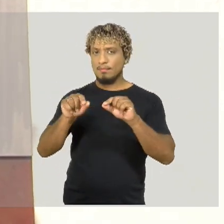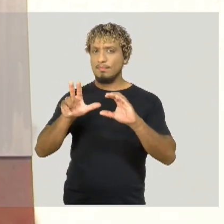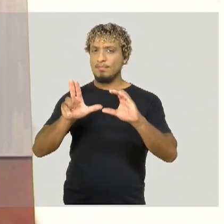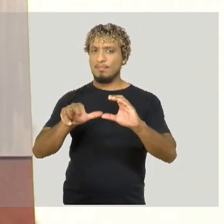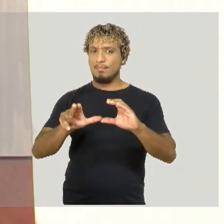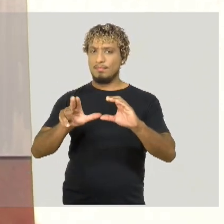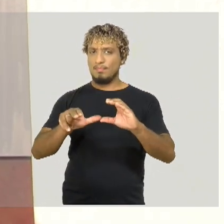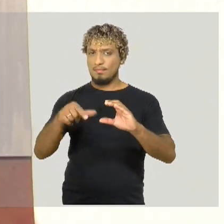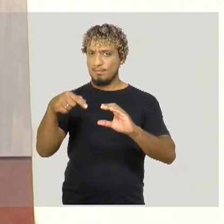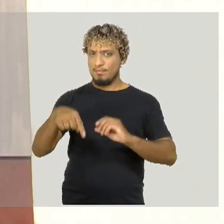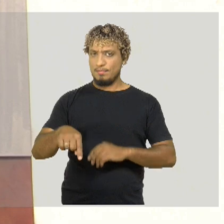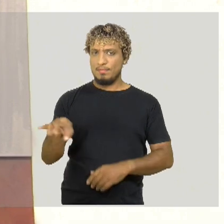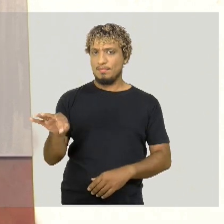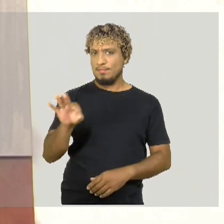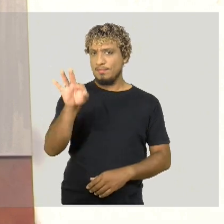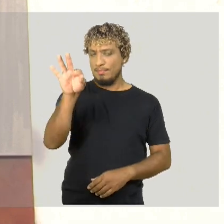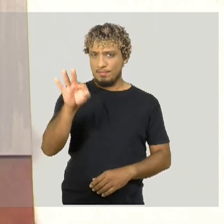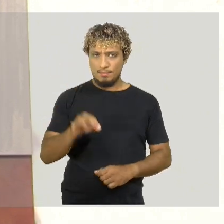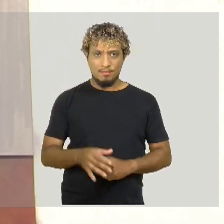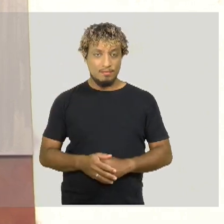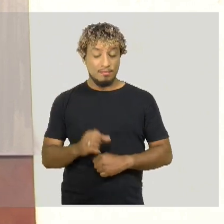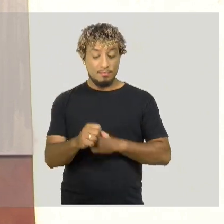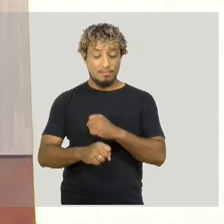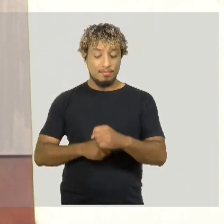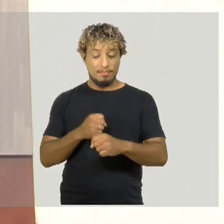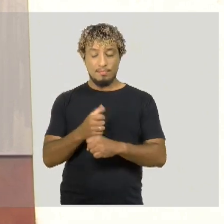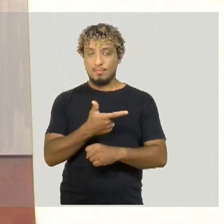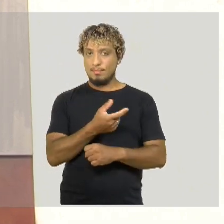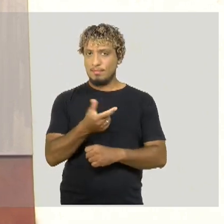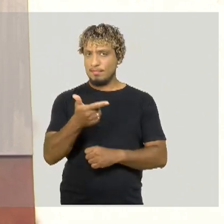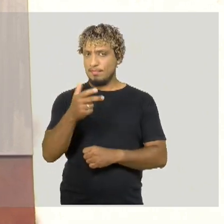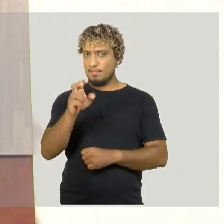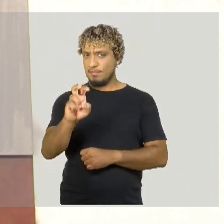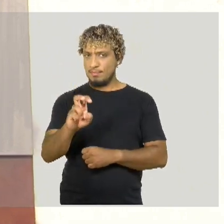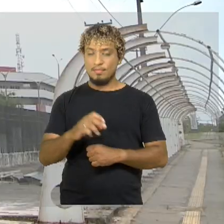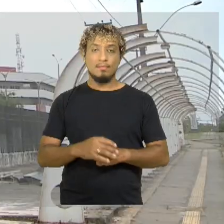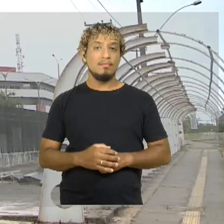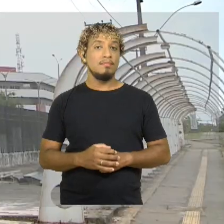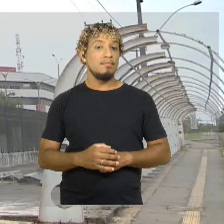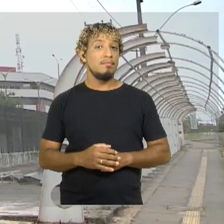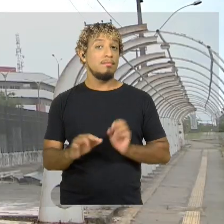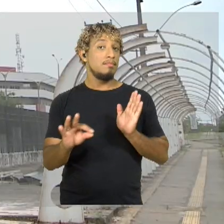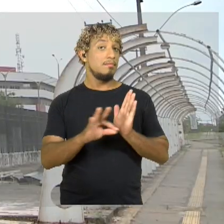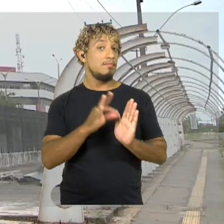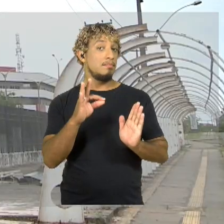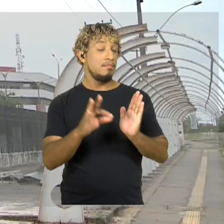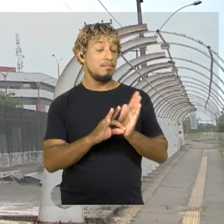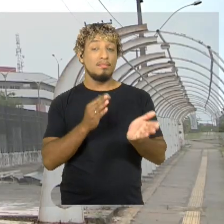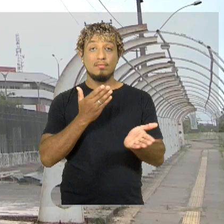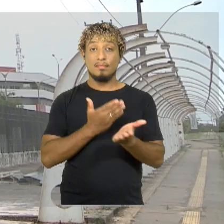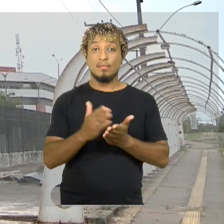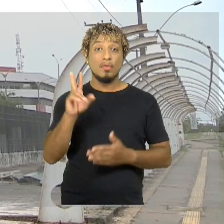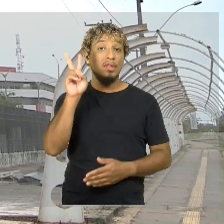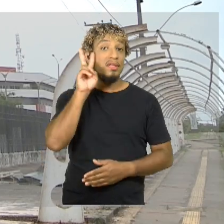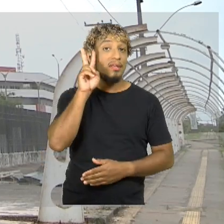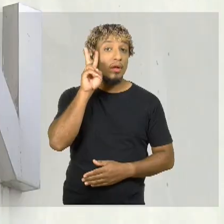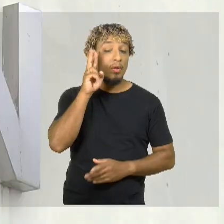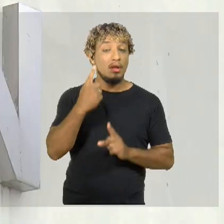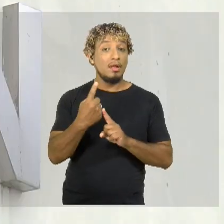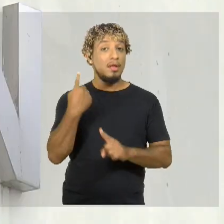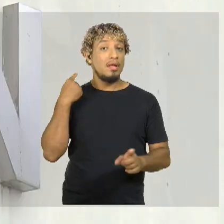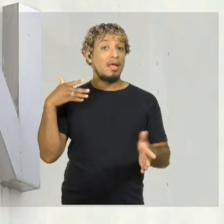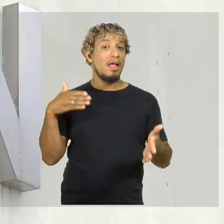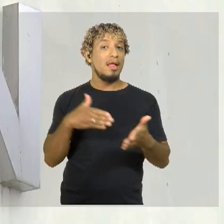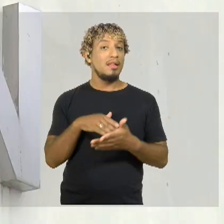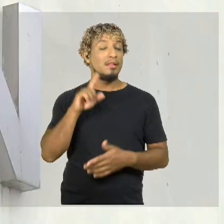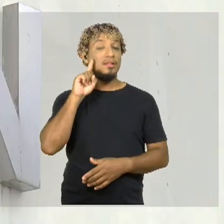Colégio Universitário da UFMA, Colum, para o ano letivo de 2025. As inscrições começaram na segunda-feira e vão